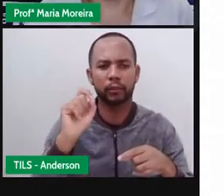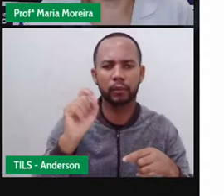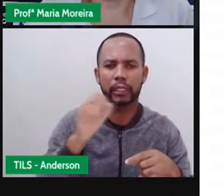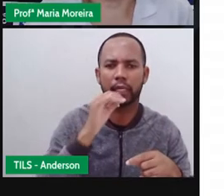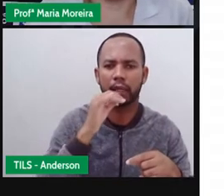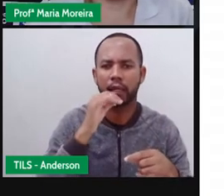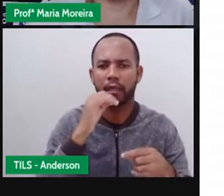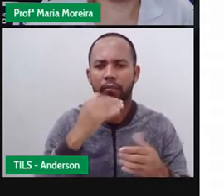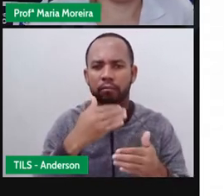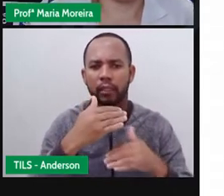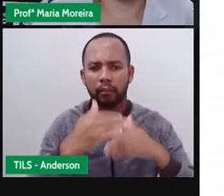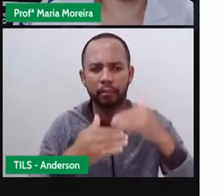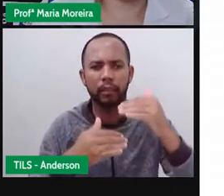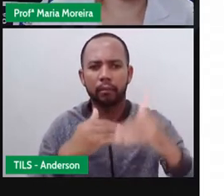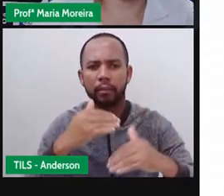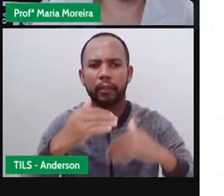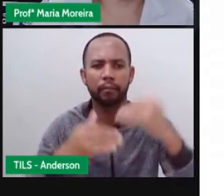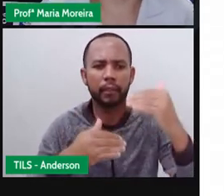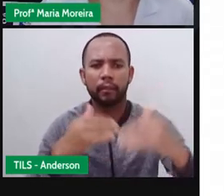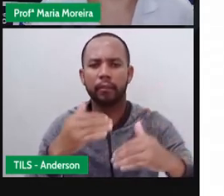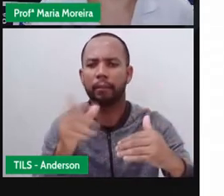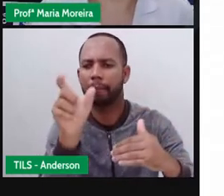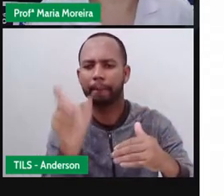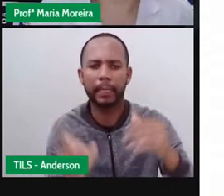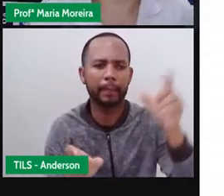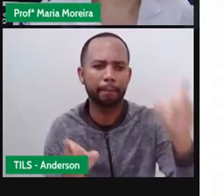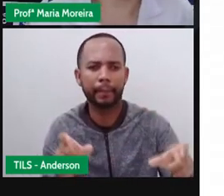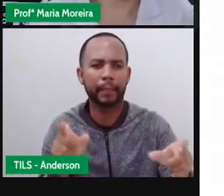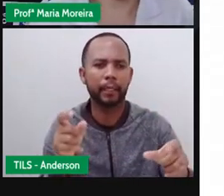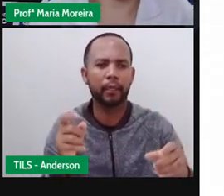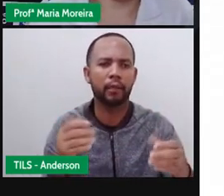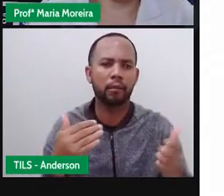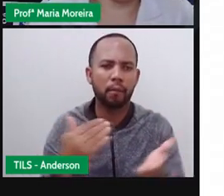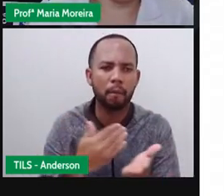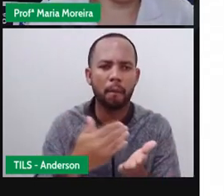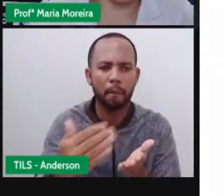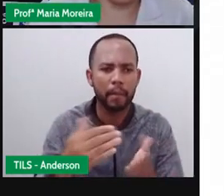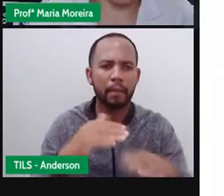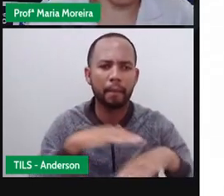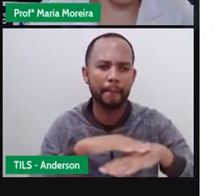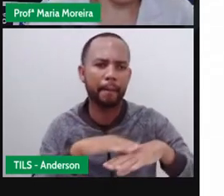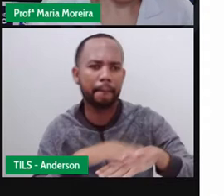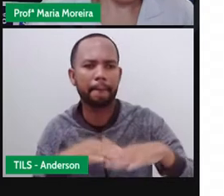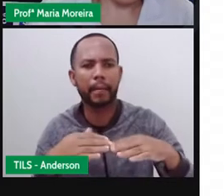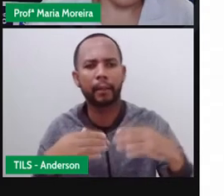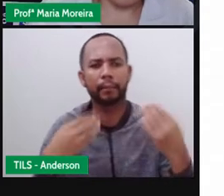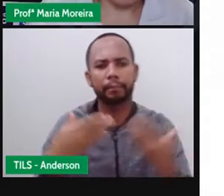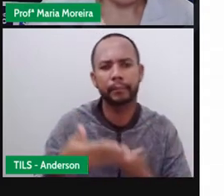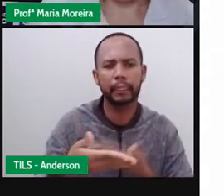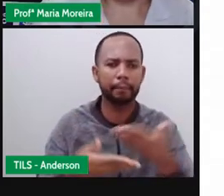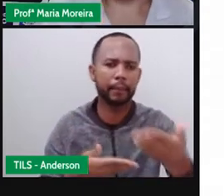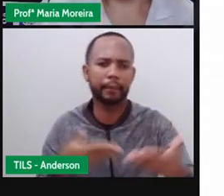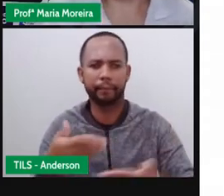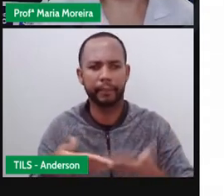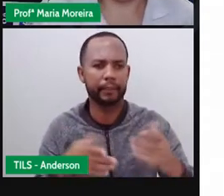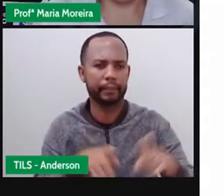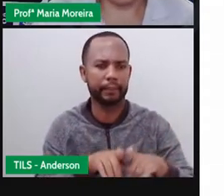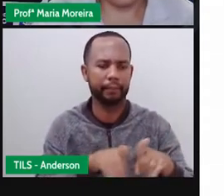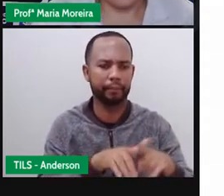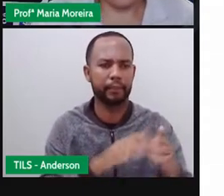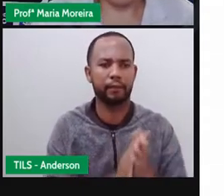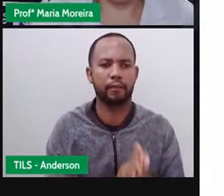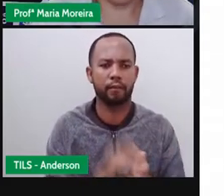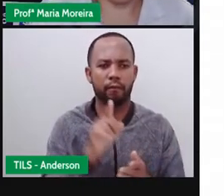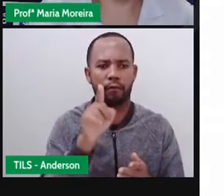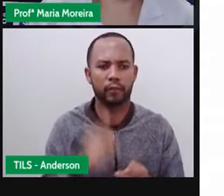desenvolvemos o texto de forma que as personagens interajam em torno de uma situação. Então, se a fosse usar